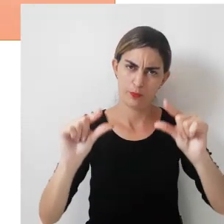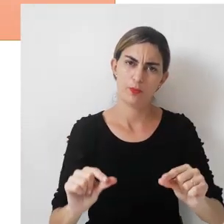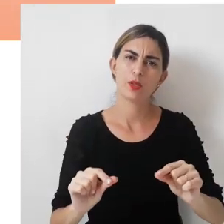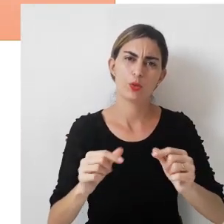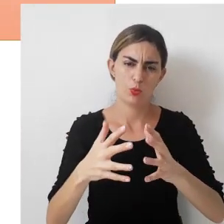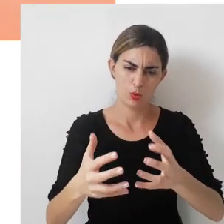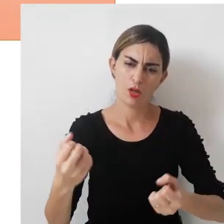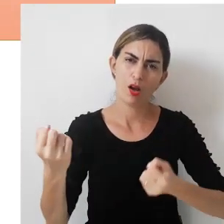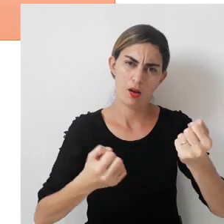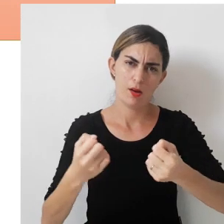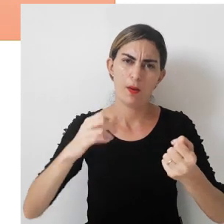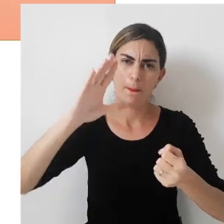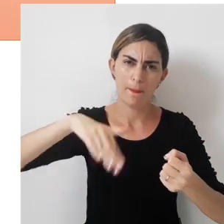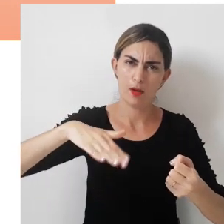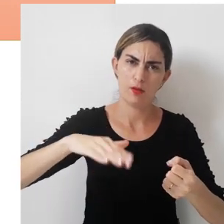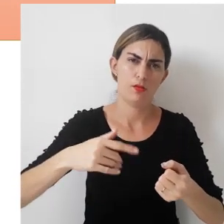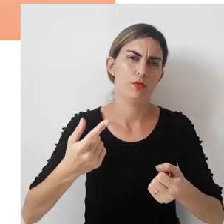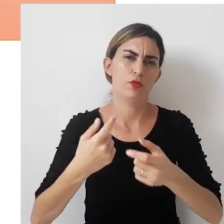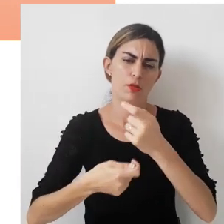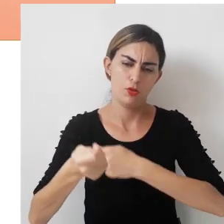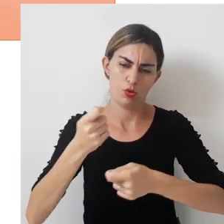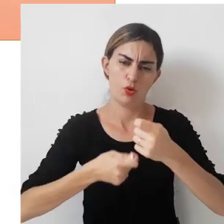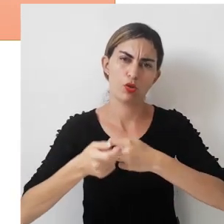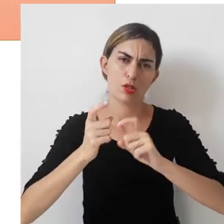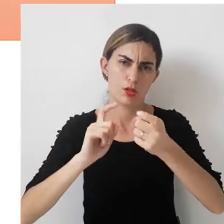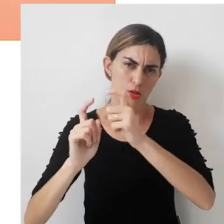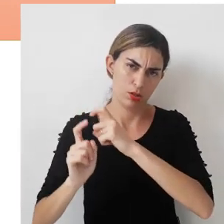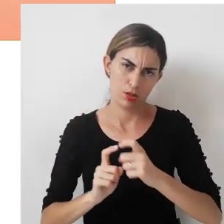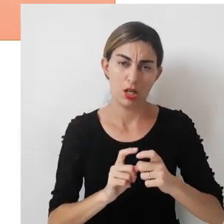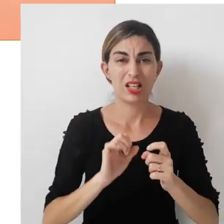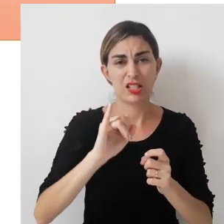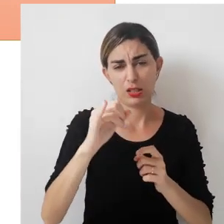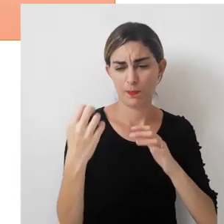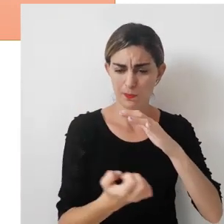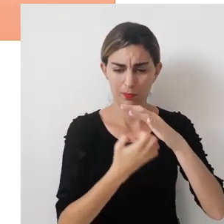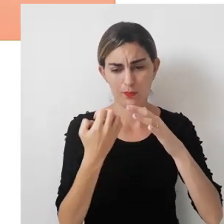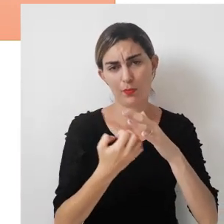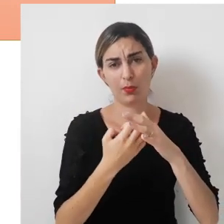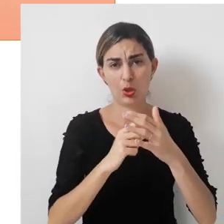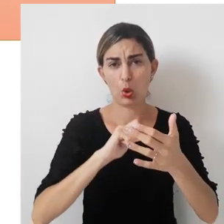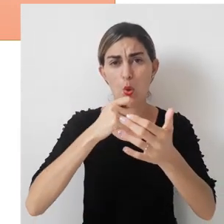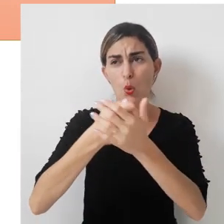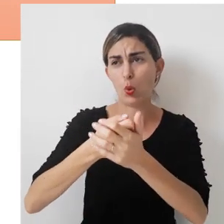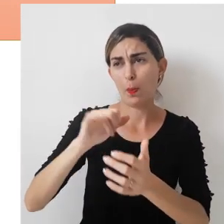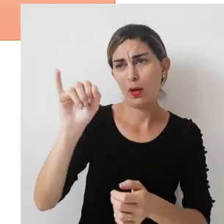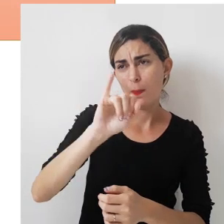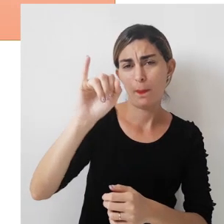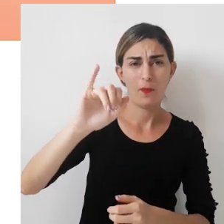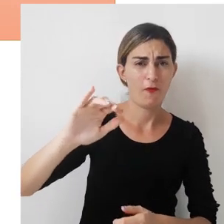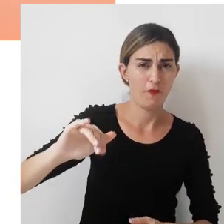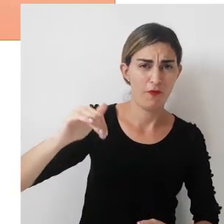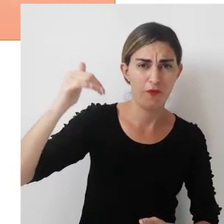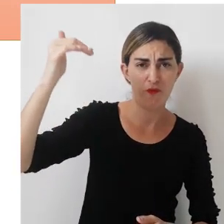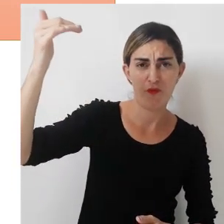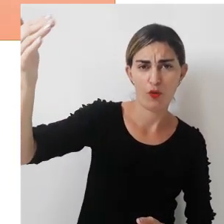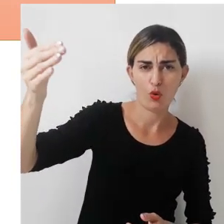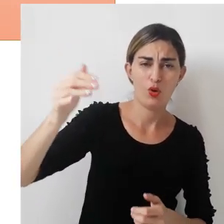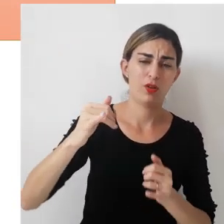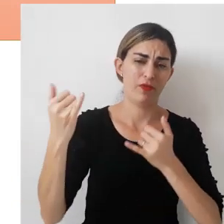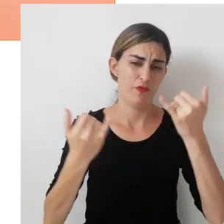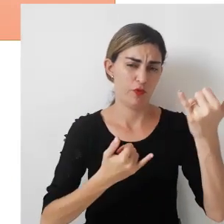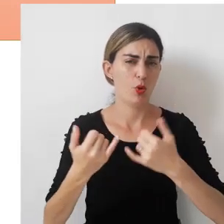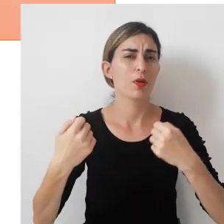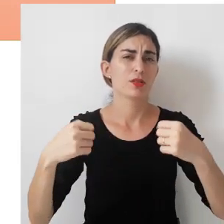minimizado. É mais tranquilo de você negociar. Porém, se a sua empresa exercer uma compra de importação, essas